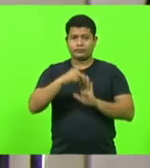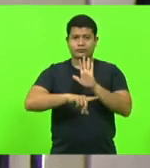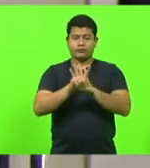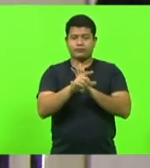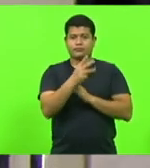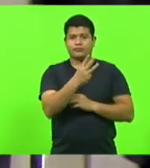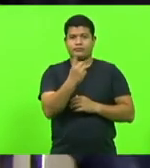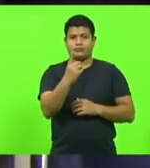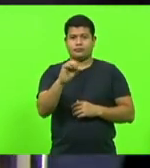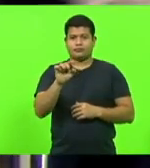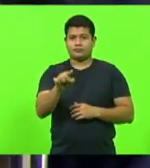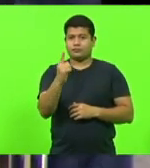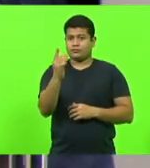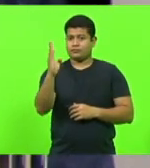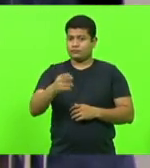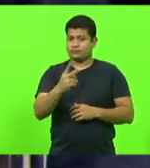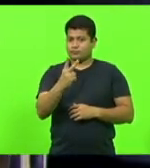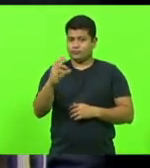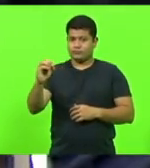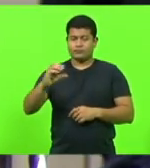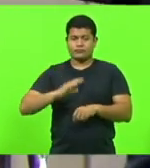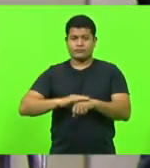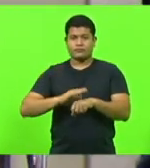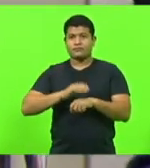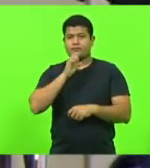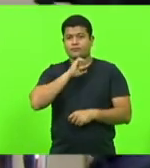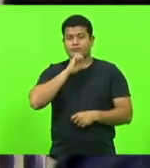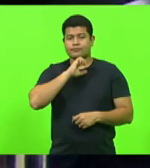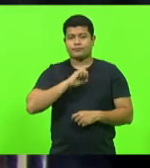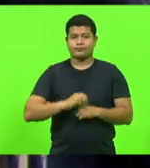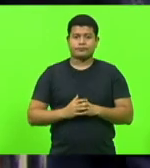310.1, de 2020, autor deputado Felipe Estevam.